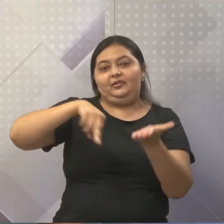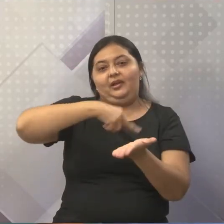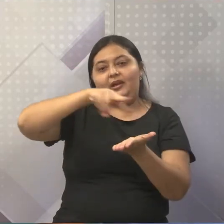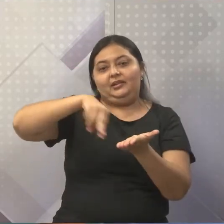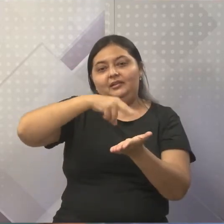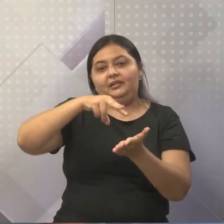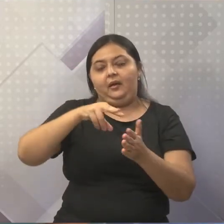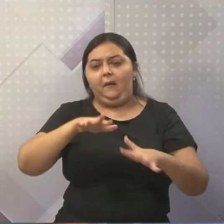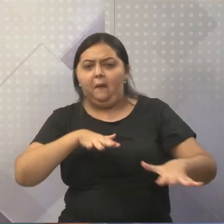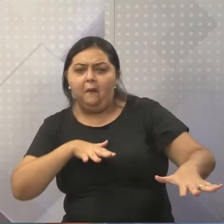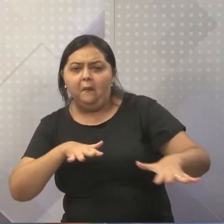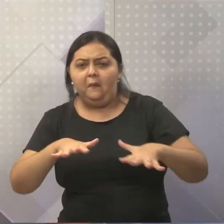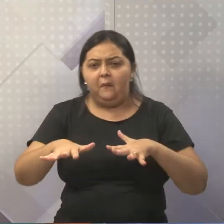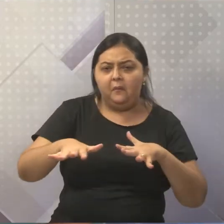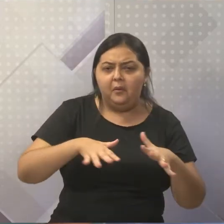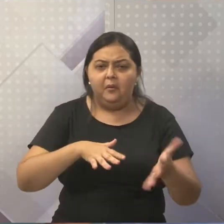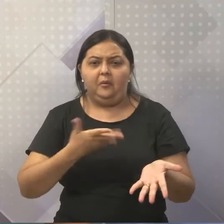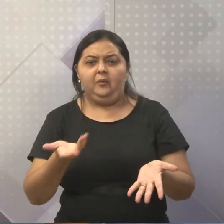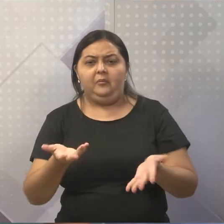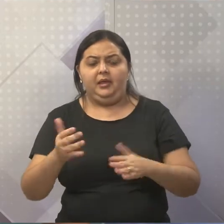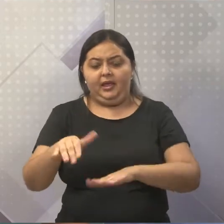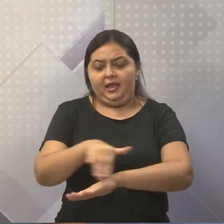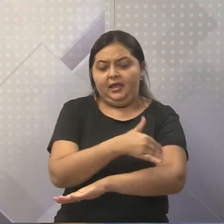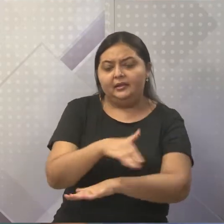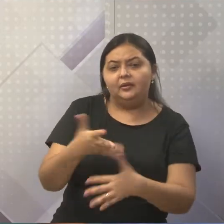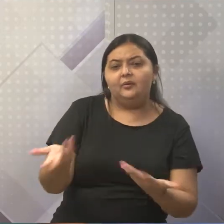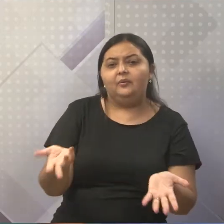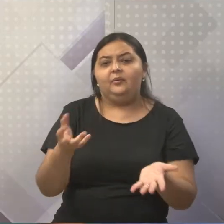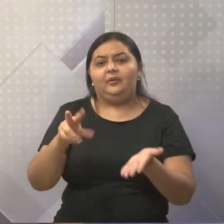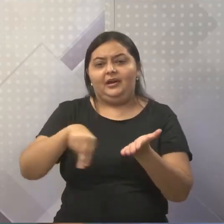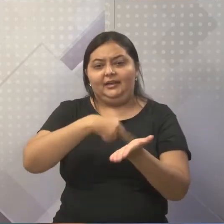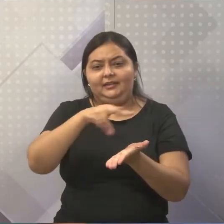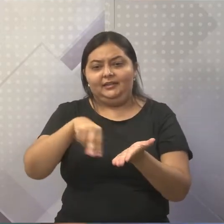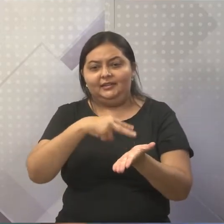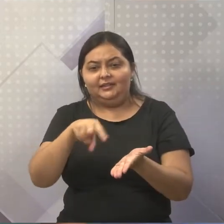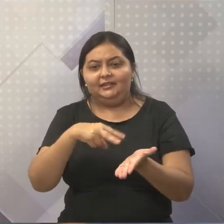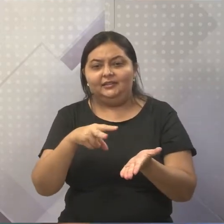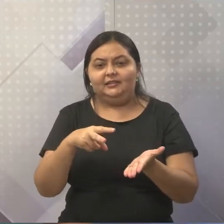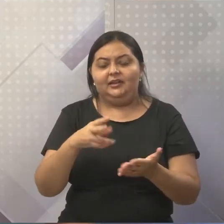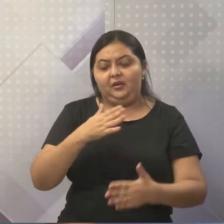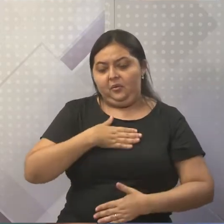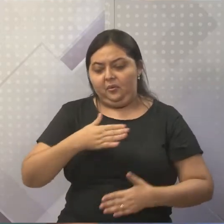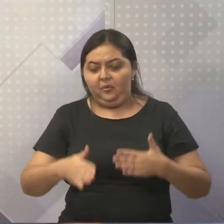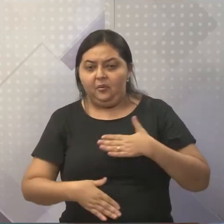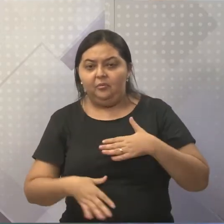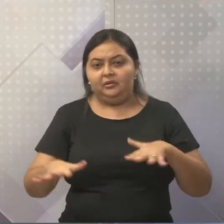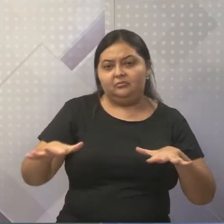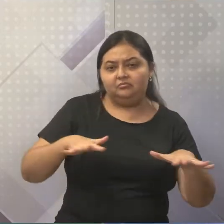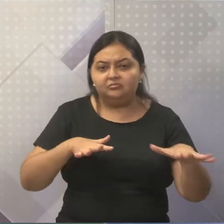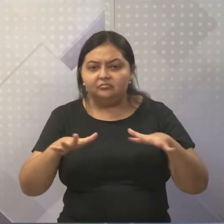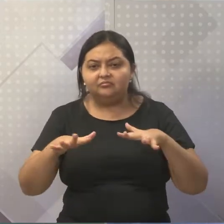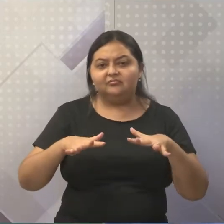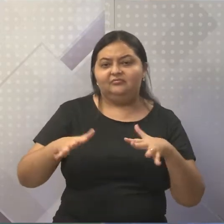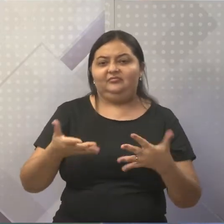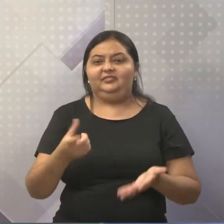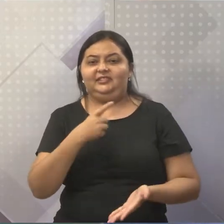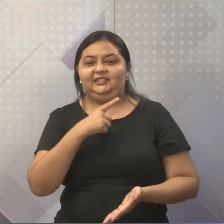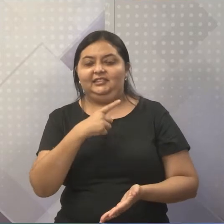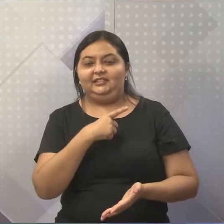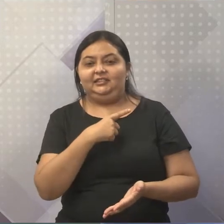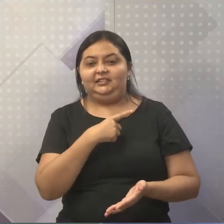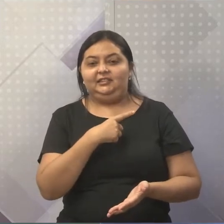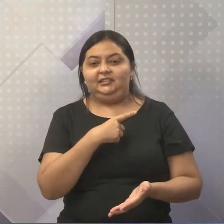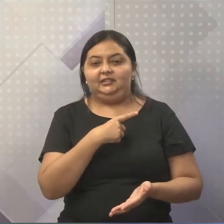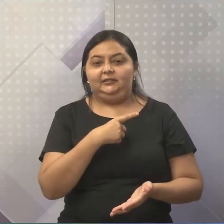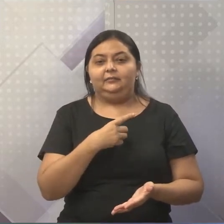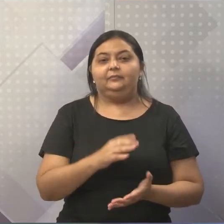movimentos. O hip-hop, a dança de rua, o rap, então já tem mais aquela gingada diferente. Perfeito. E hoje, essa dança